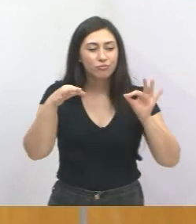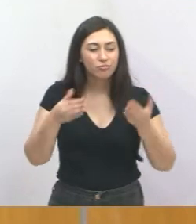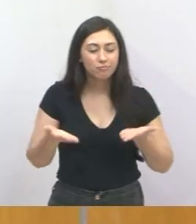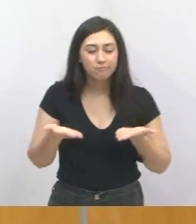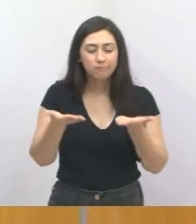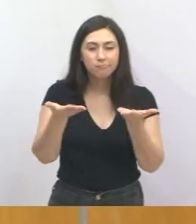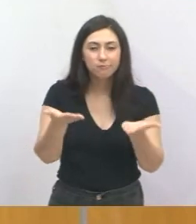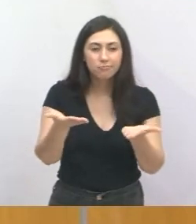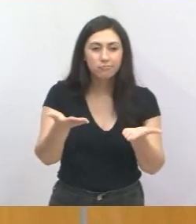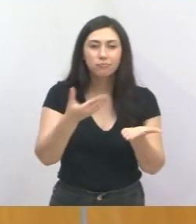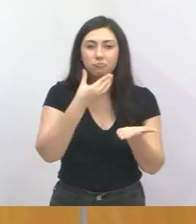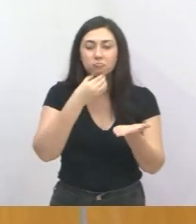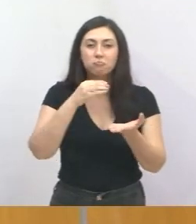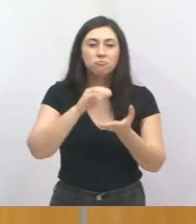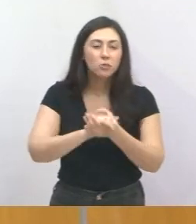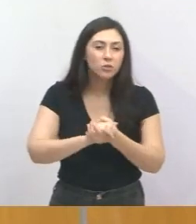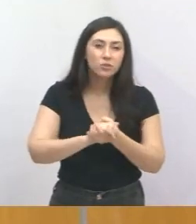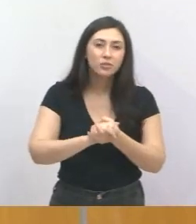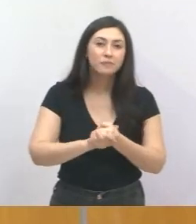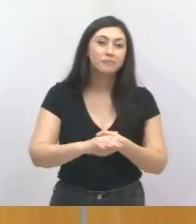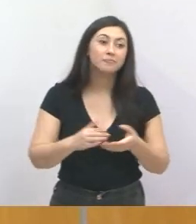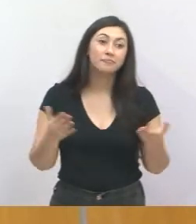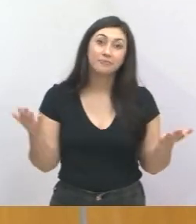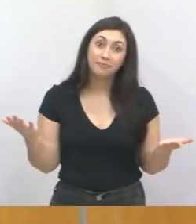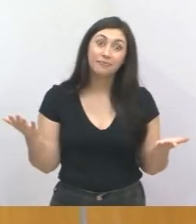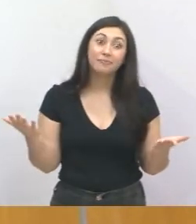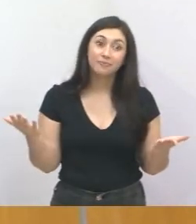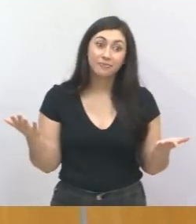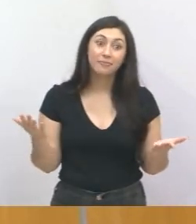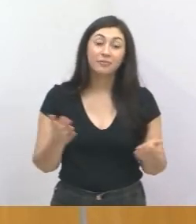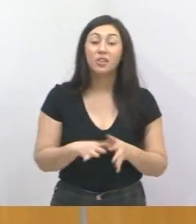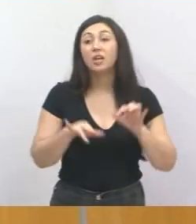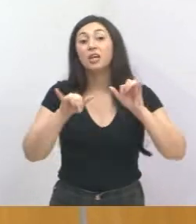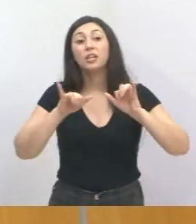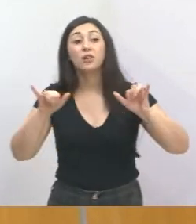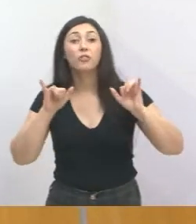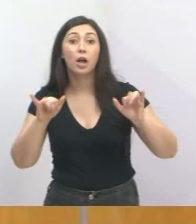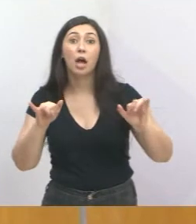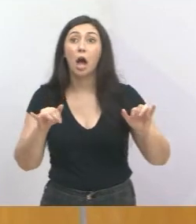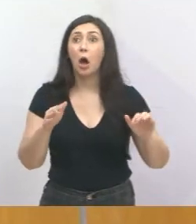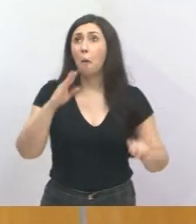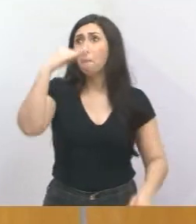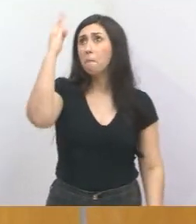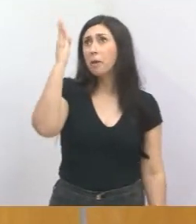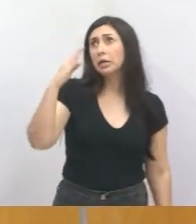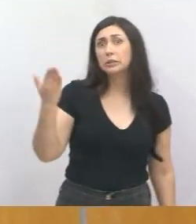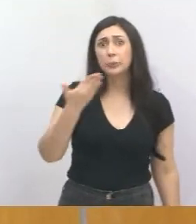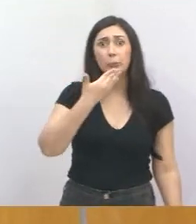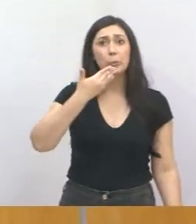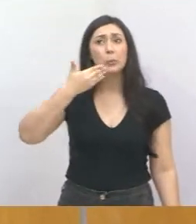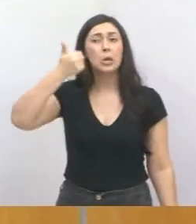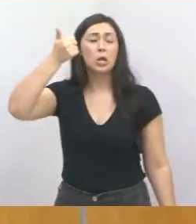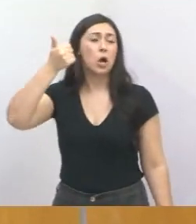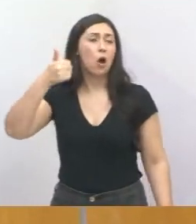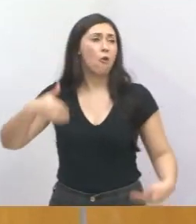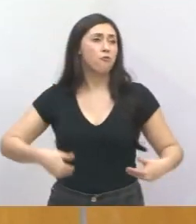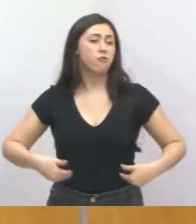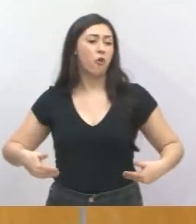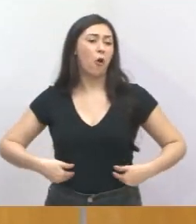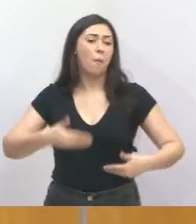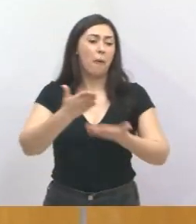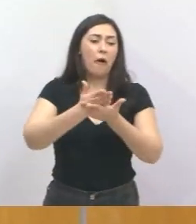aos cônjuges sobreviventes, e é aquele que diz que ia melhorar o Brasil, que ia acabar com a